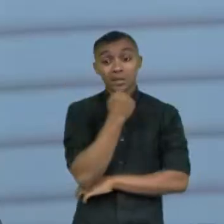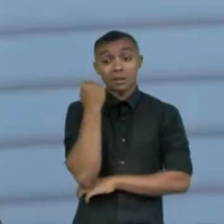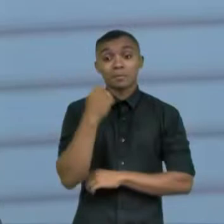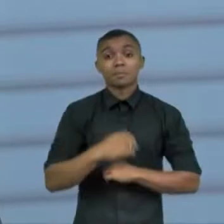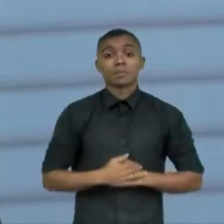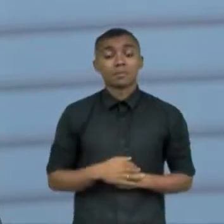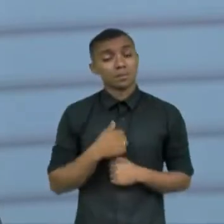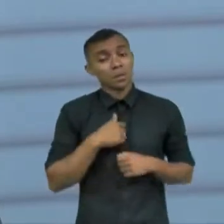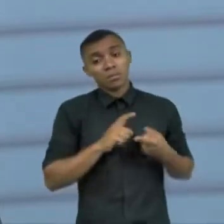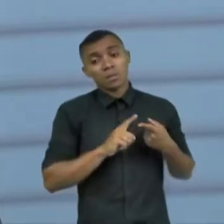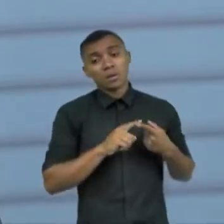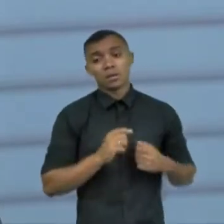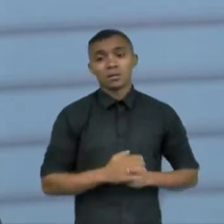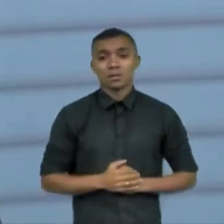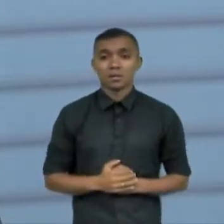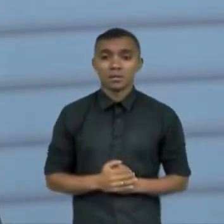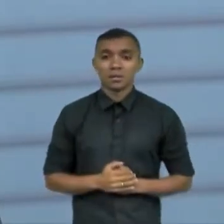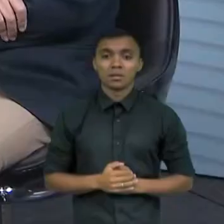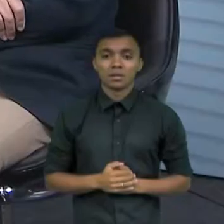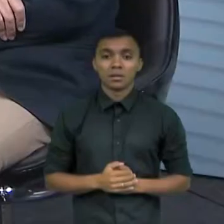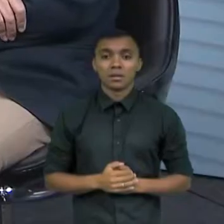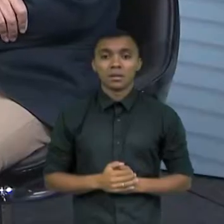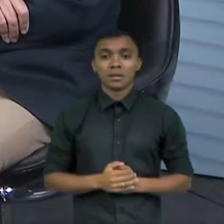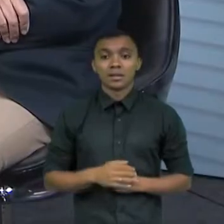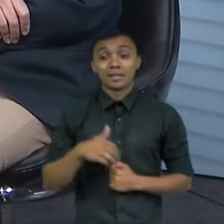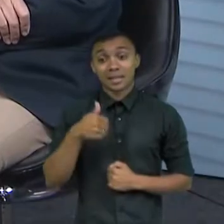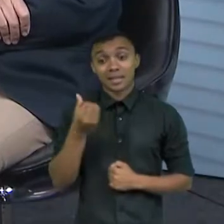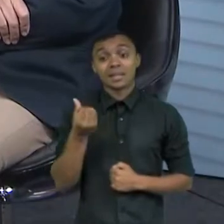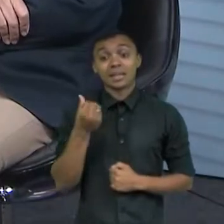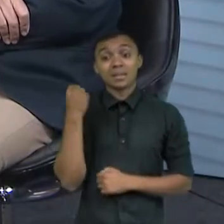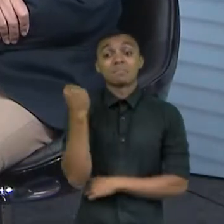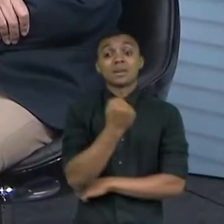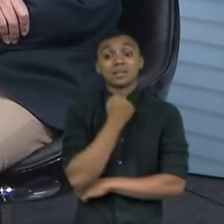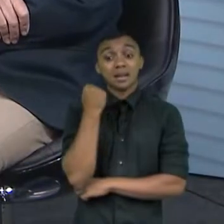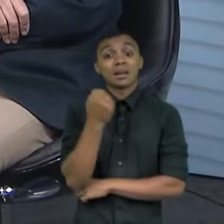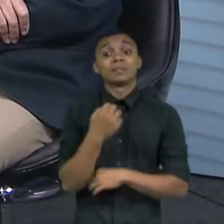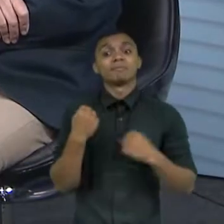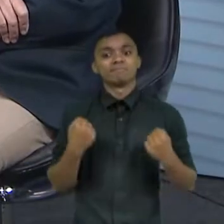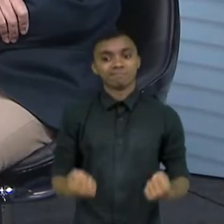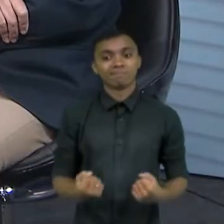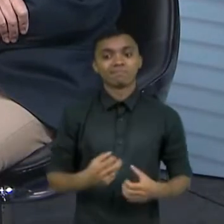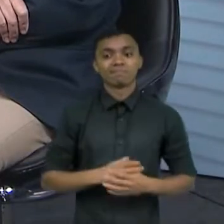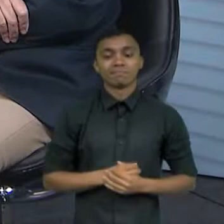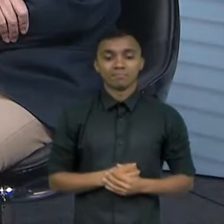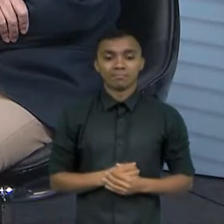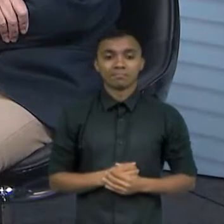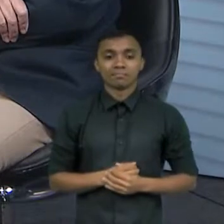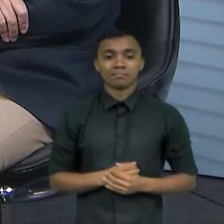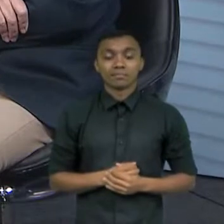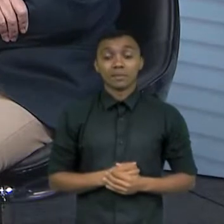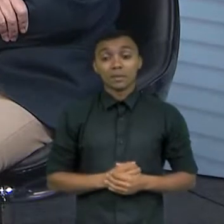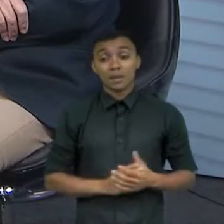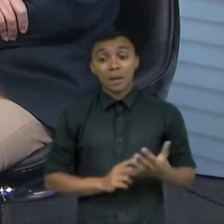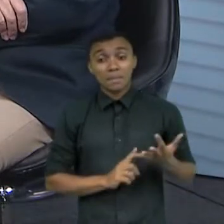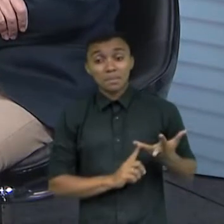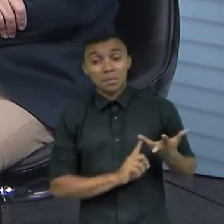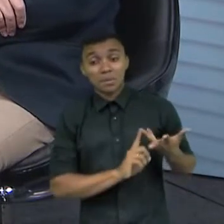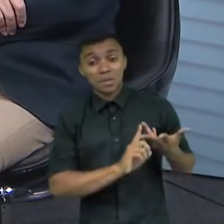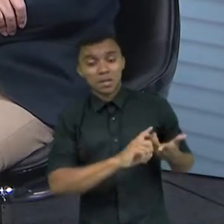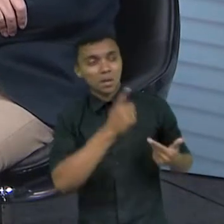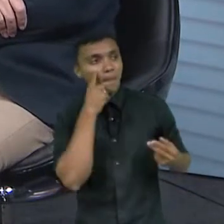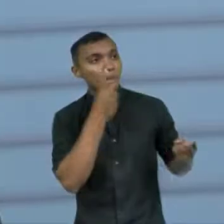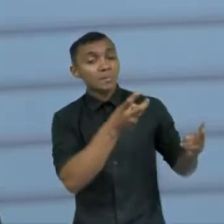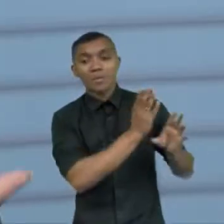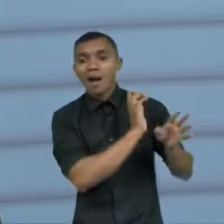tenho 16 graus é bem severo é bem severo bem severo então assim tudo isso para você identificar uma pessoa que não